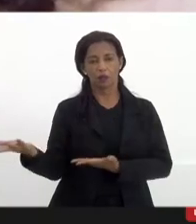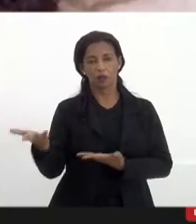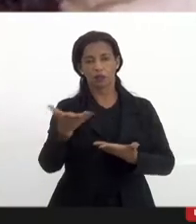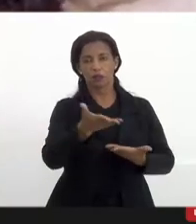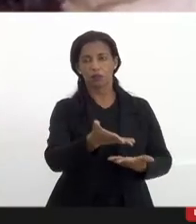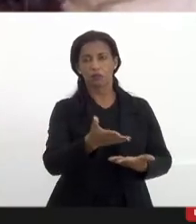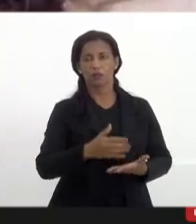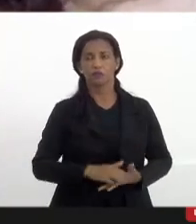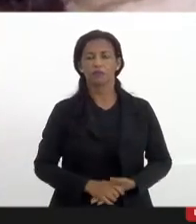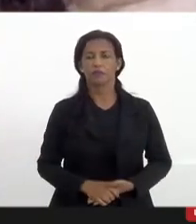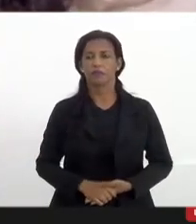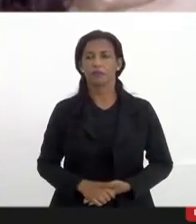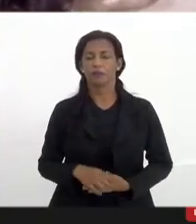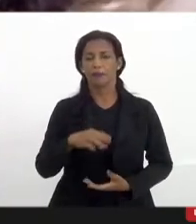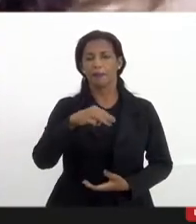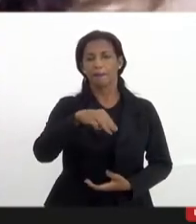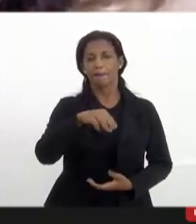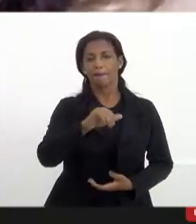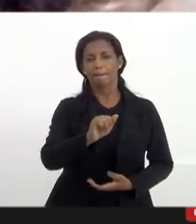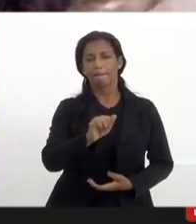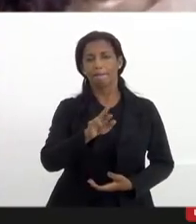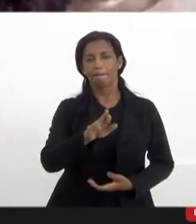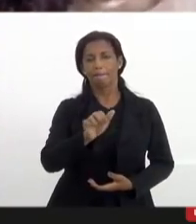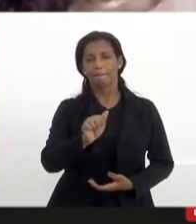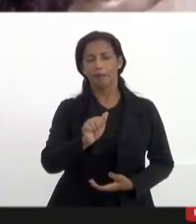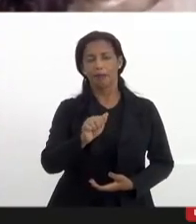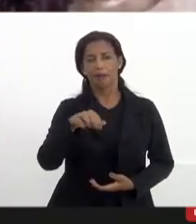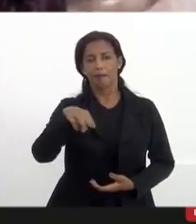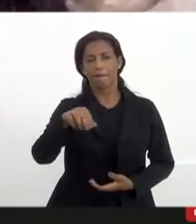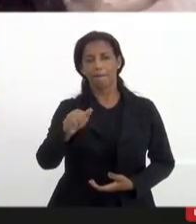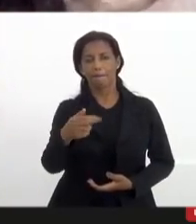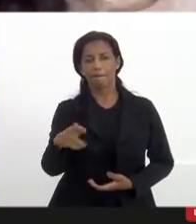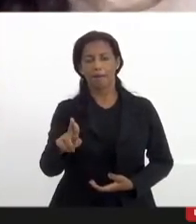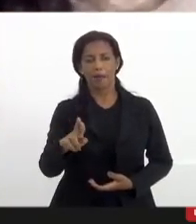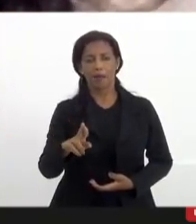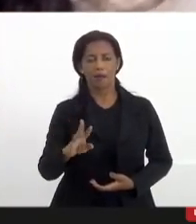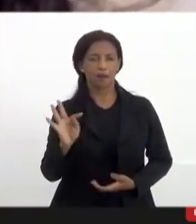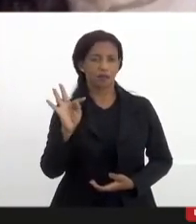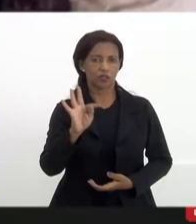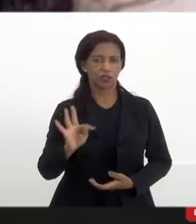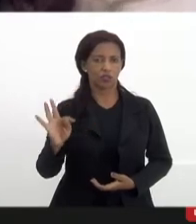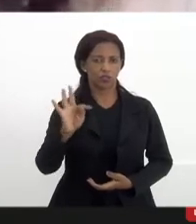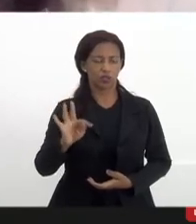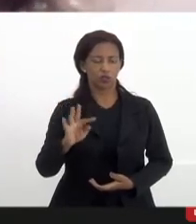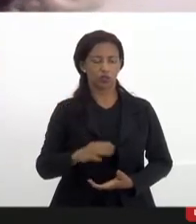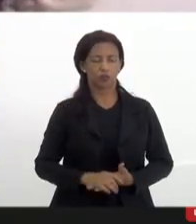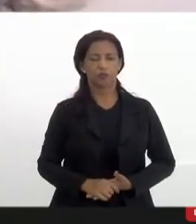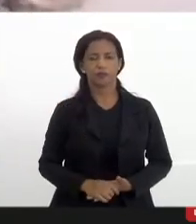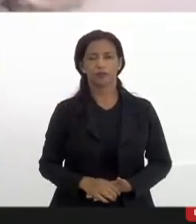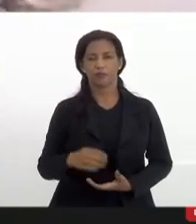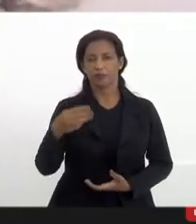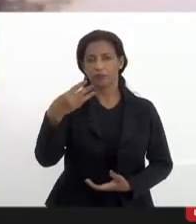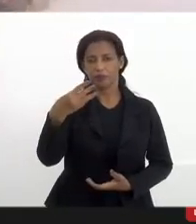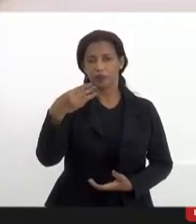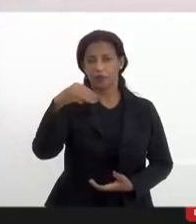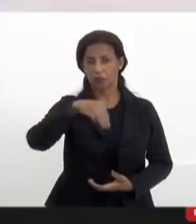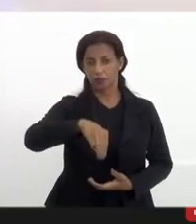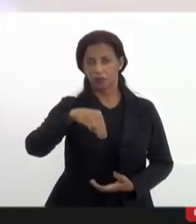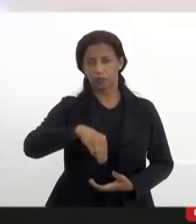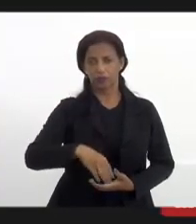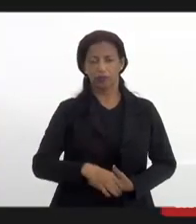palavra agora para Miramar Castilho da rádio Grande Tijuca Miramar você tem 3 minutos